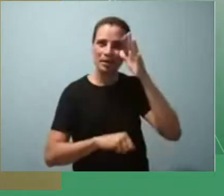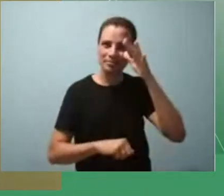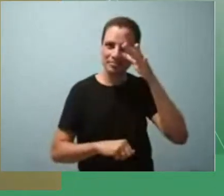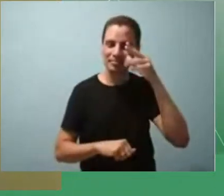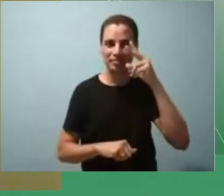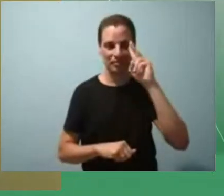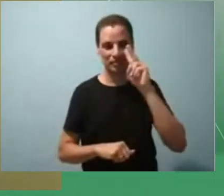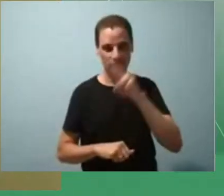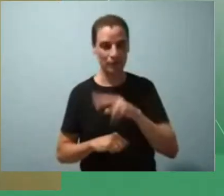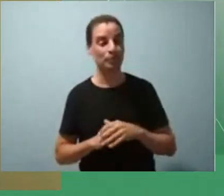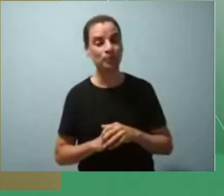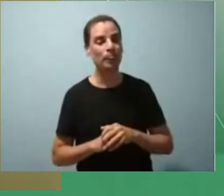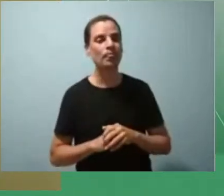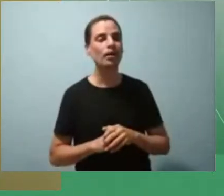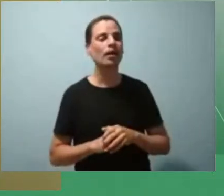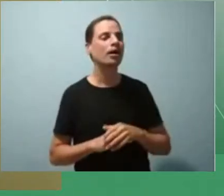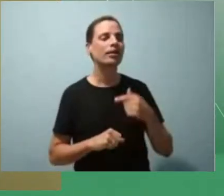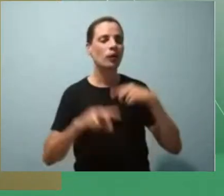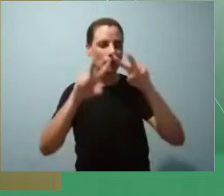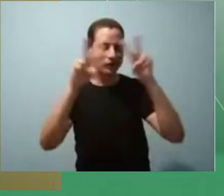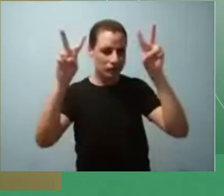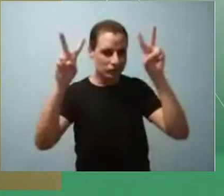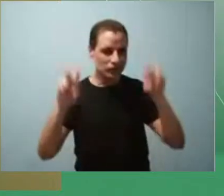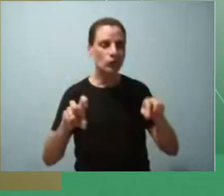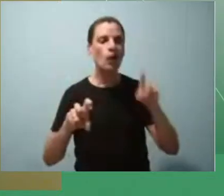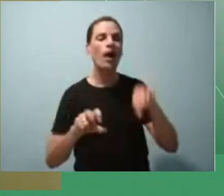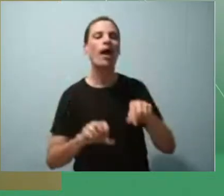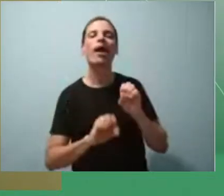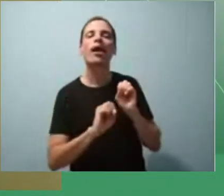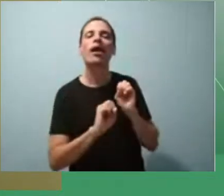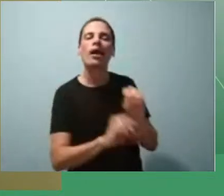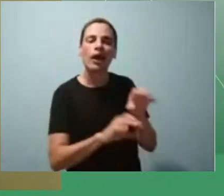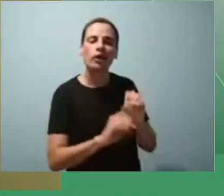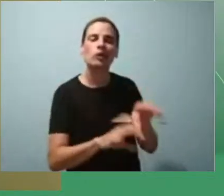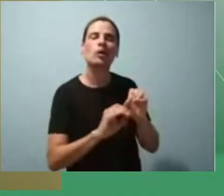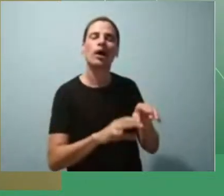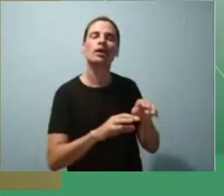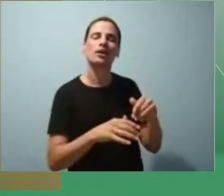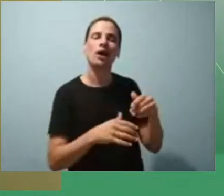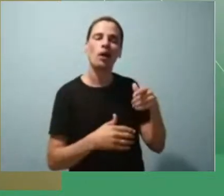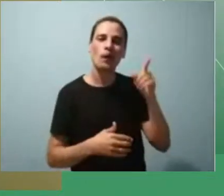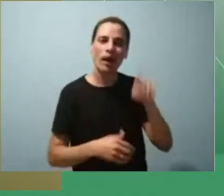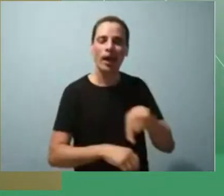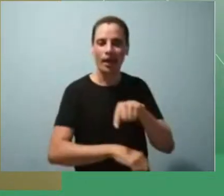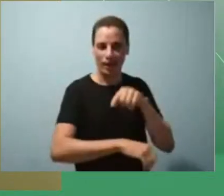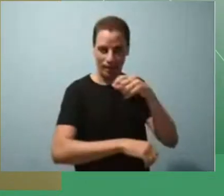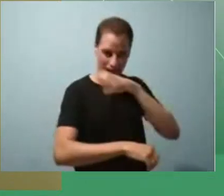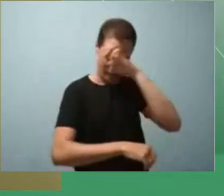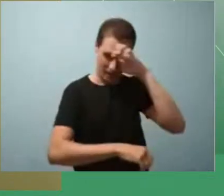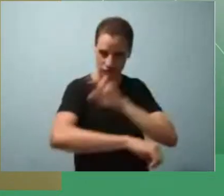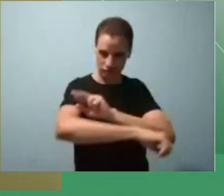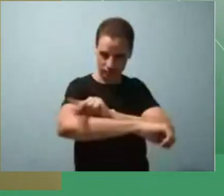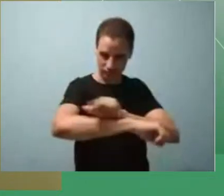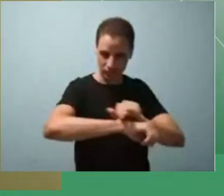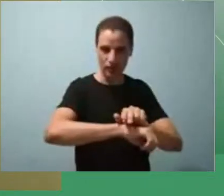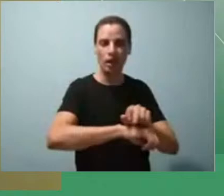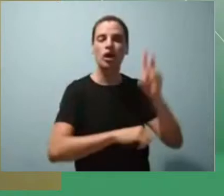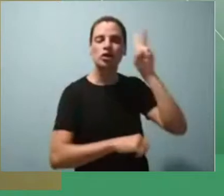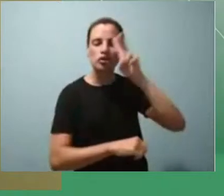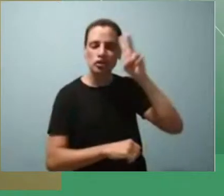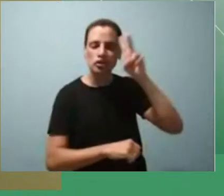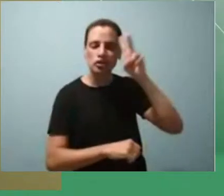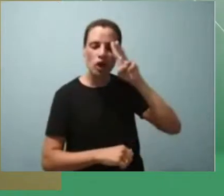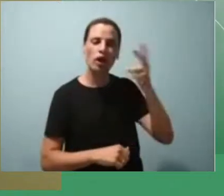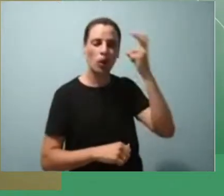Repetindo o título do meu trabalho, Educação das Relações Étnico-Raciais, História e Cultura Afro-Brasileira Africana, na